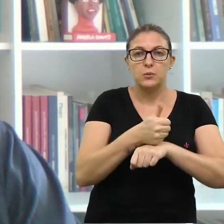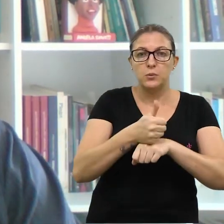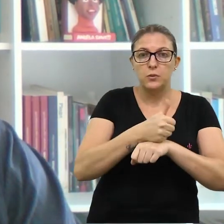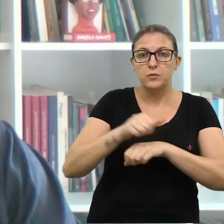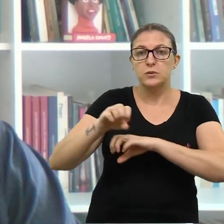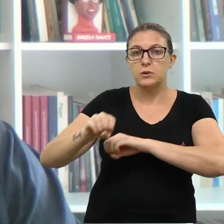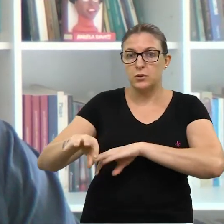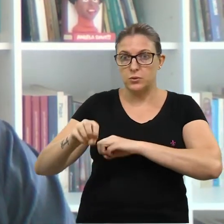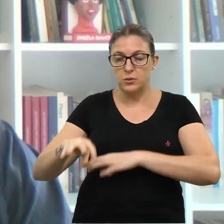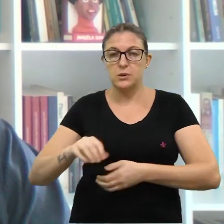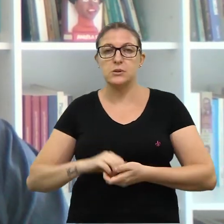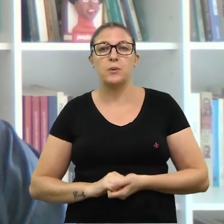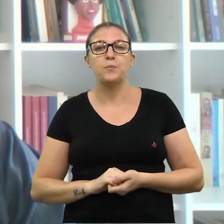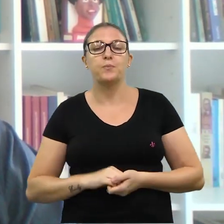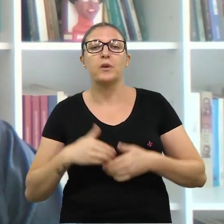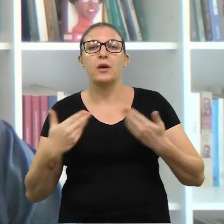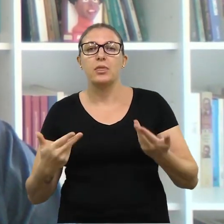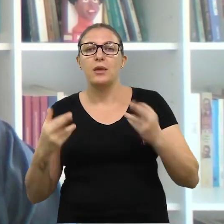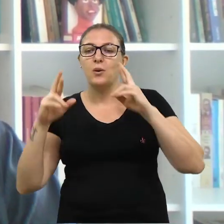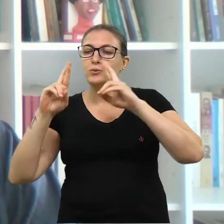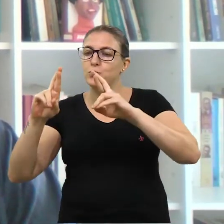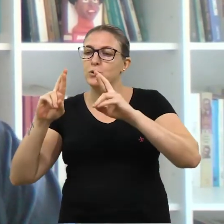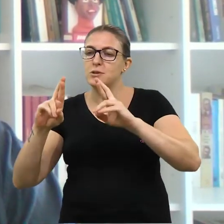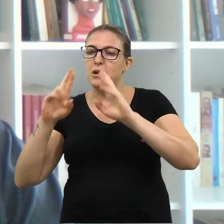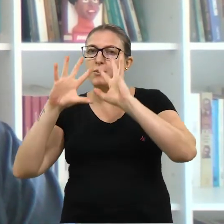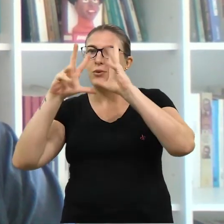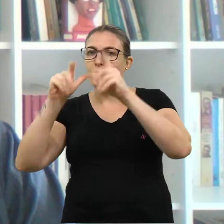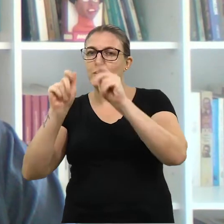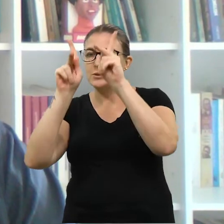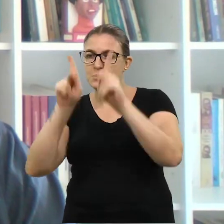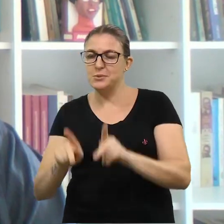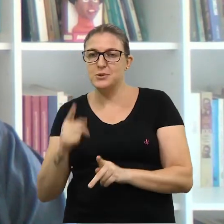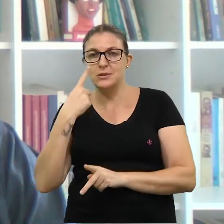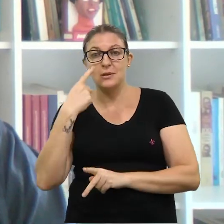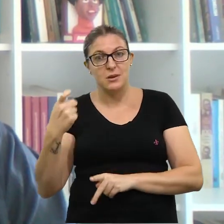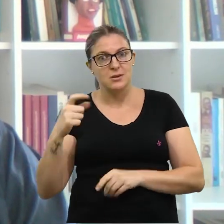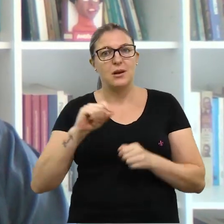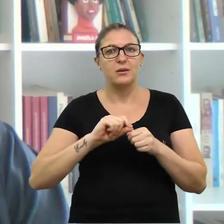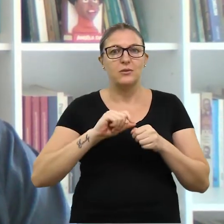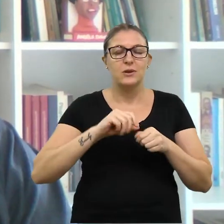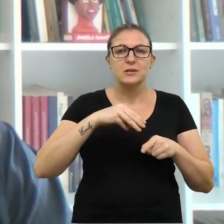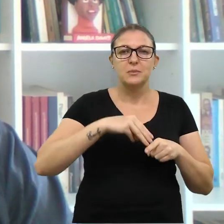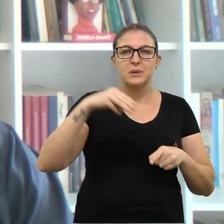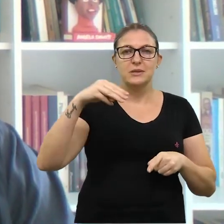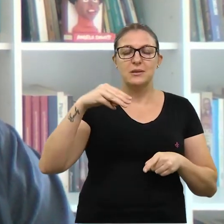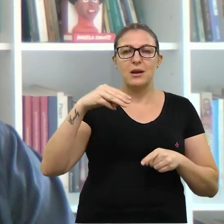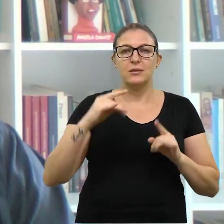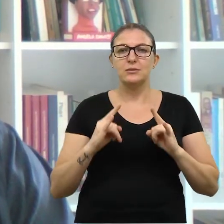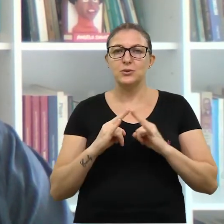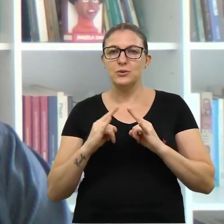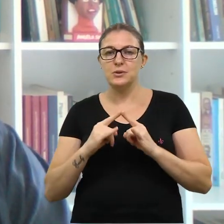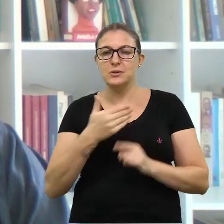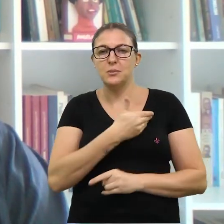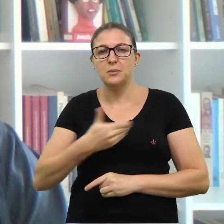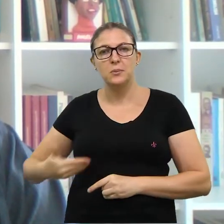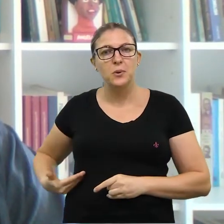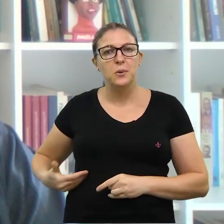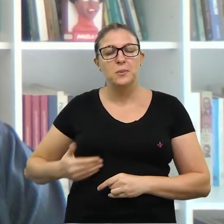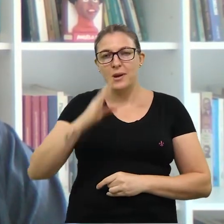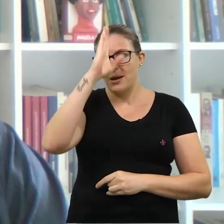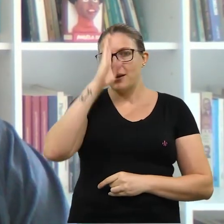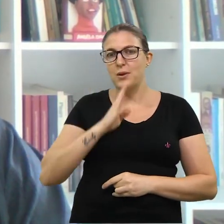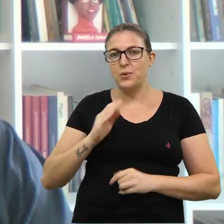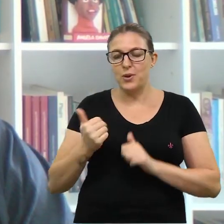educação. Então, esperamos todas e todos aqueles interessados em fazer um mestrado numa instituição pública, gratuita e de